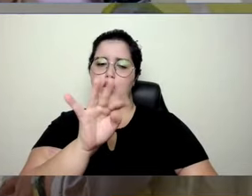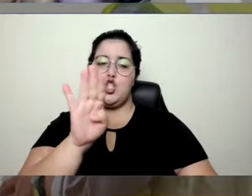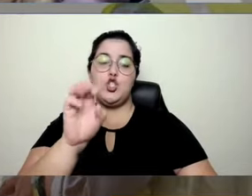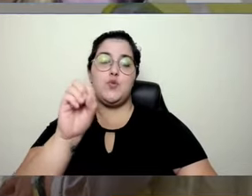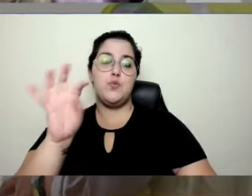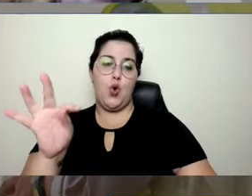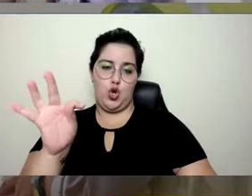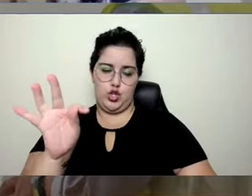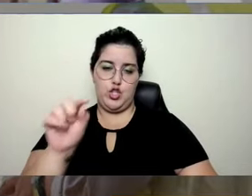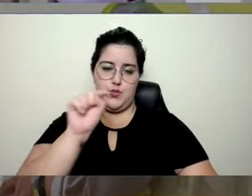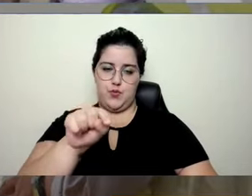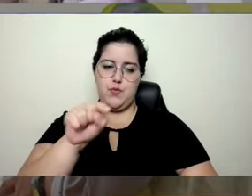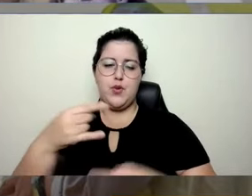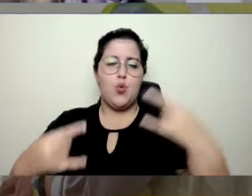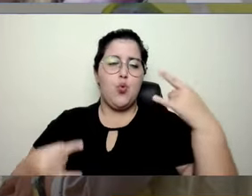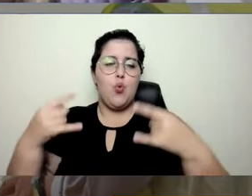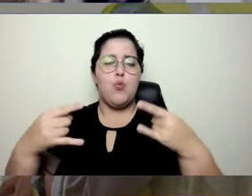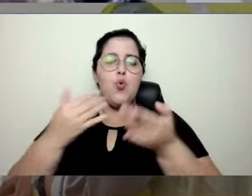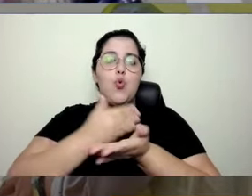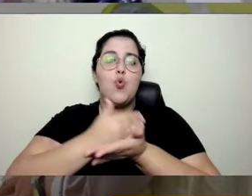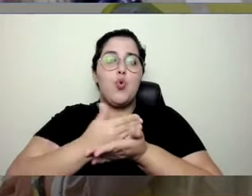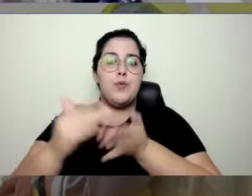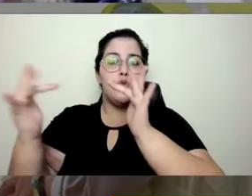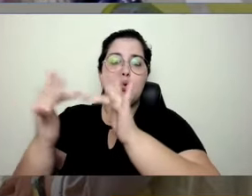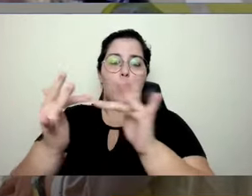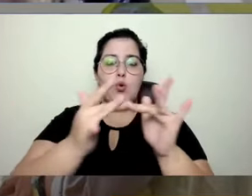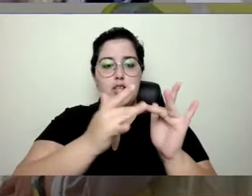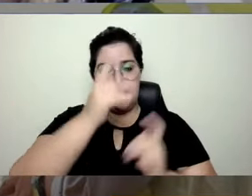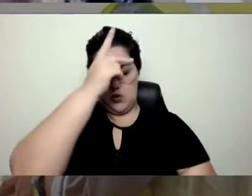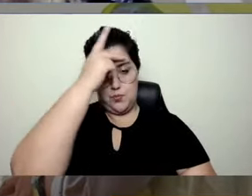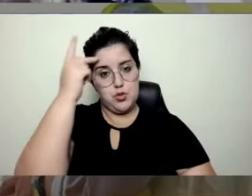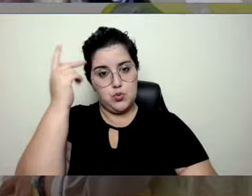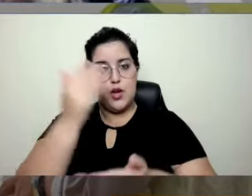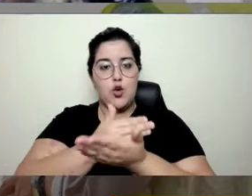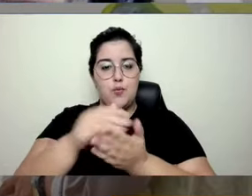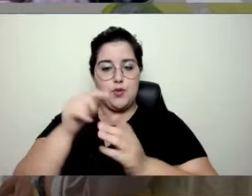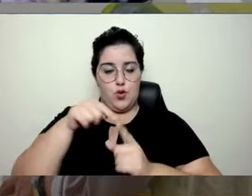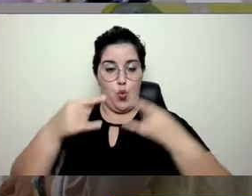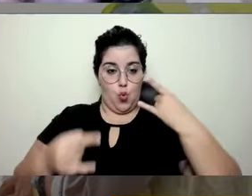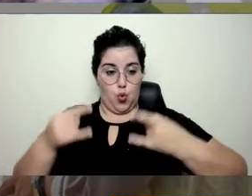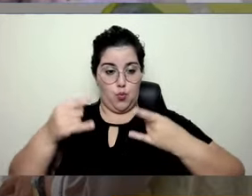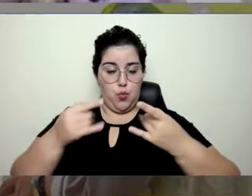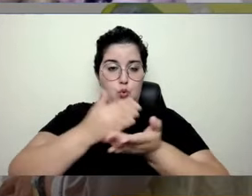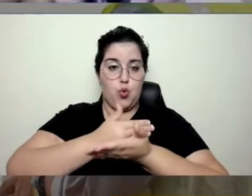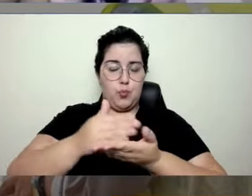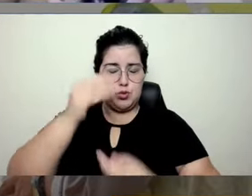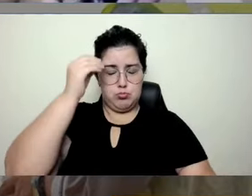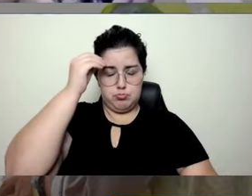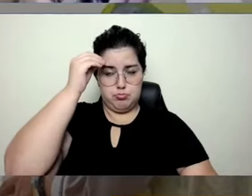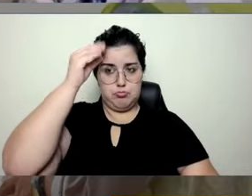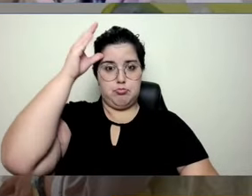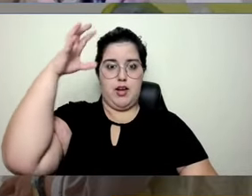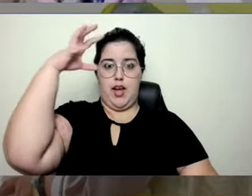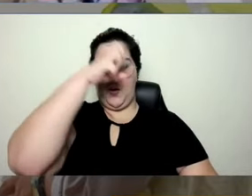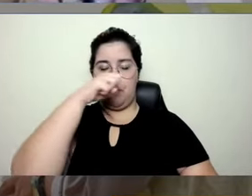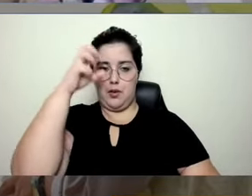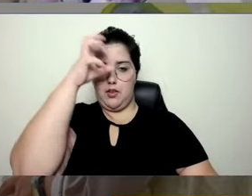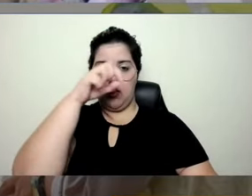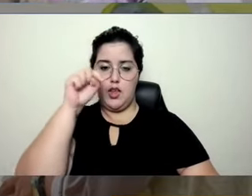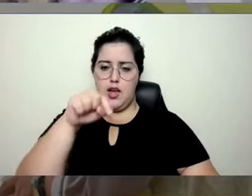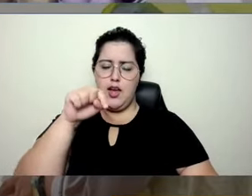E esse robô começou a interagir com as pessoas e aprender com elas e ele ficou altamente preconceituoso.